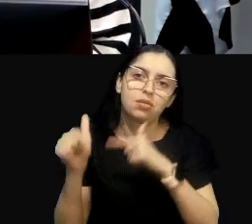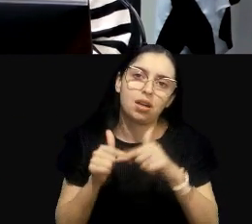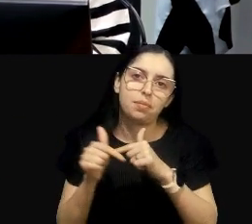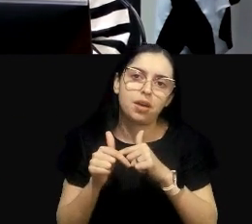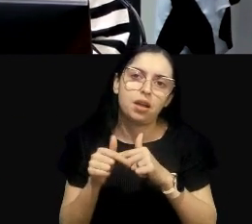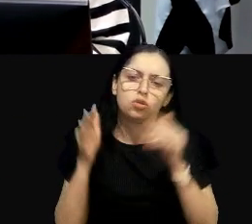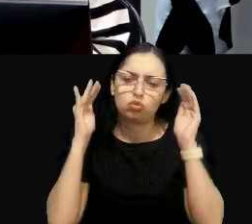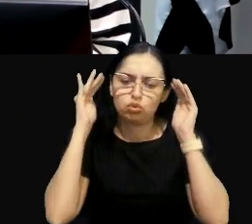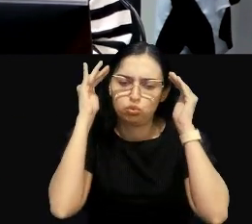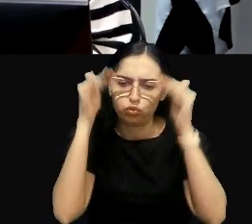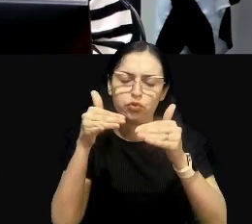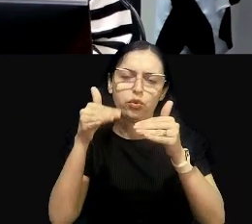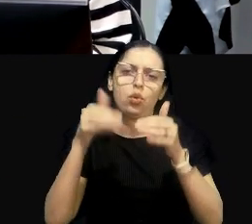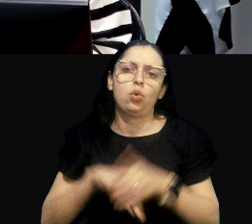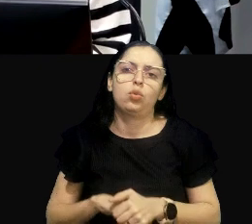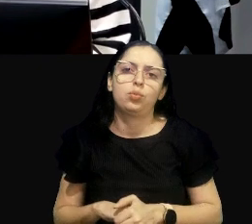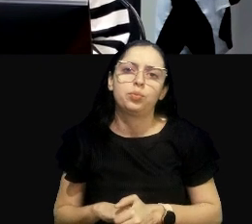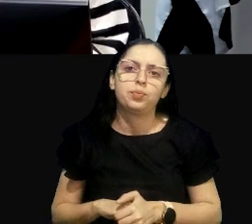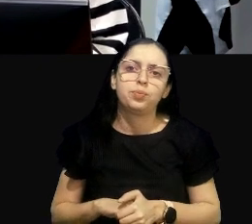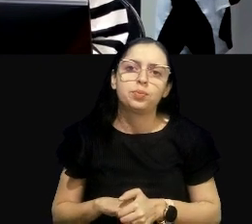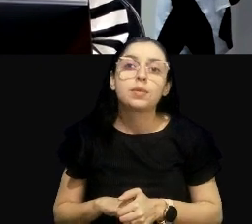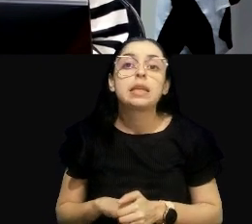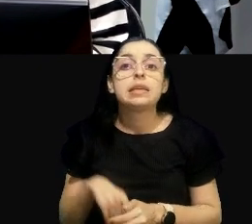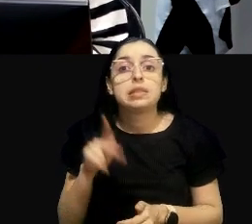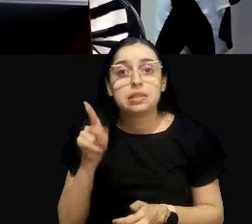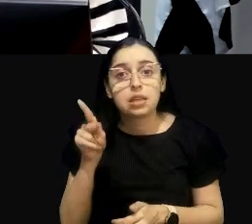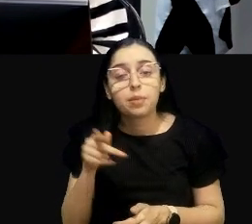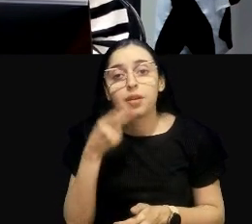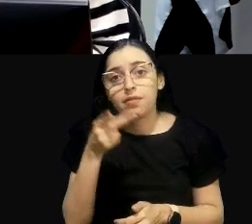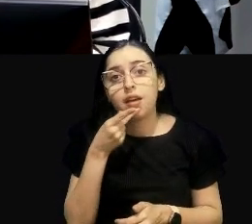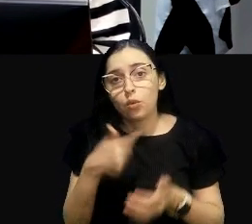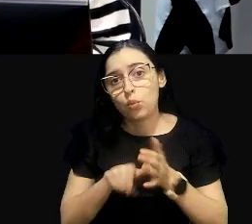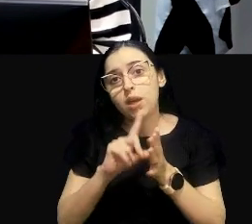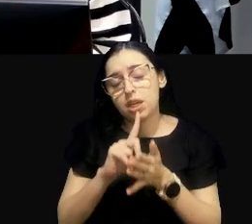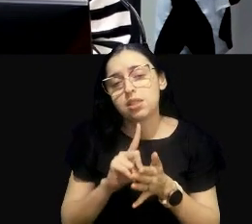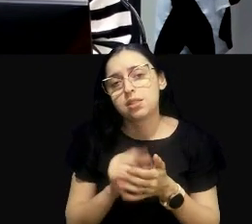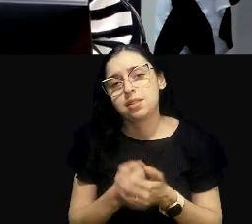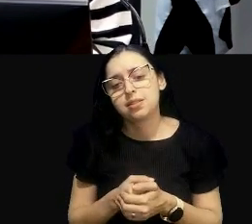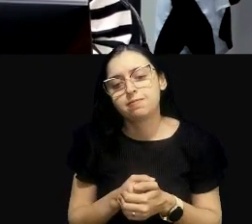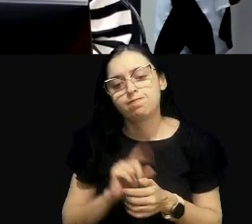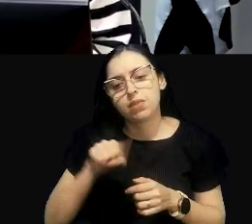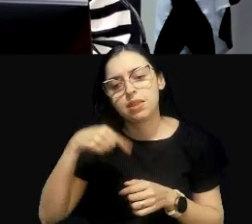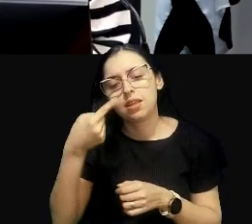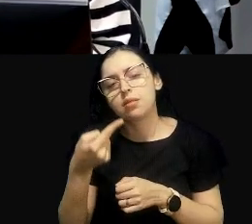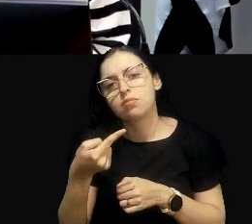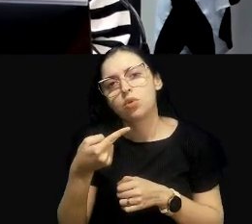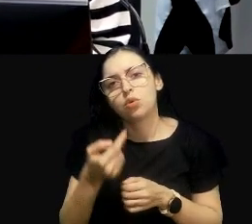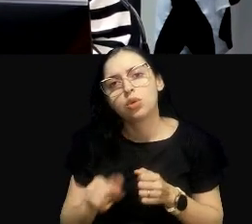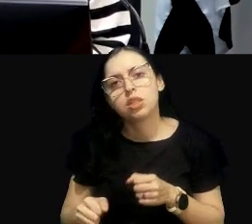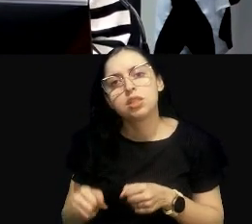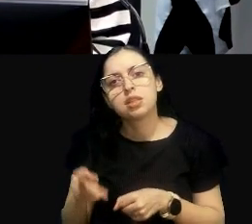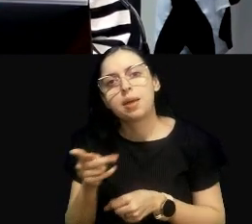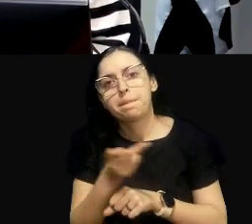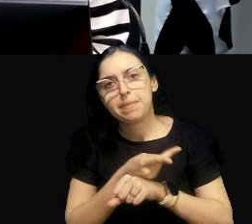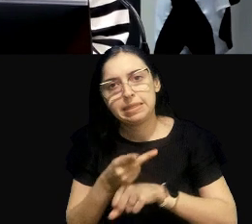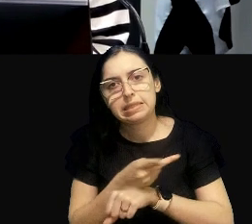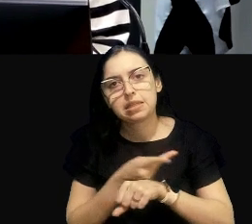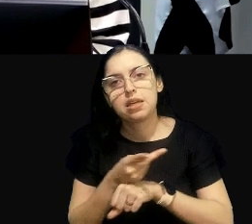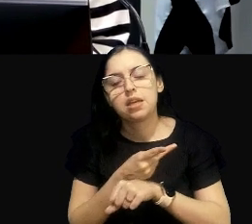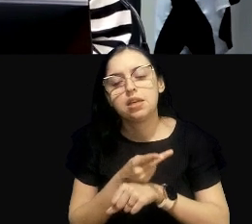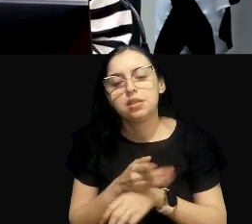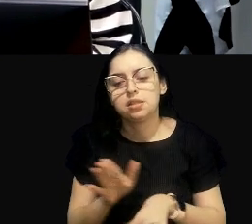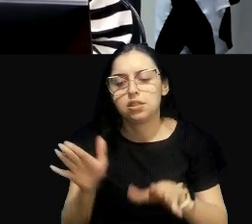dedicação. Isso é o que eu sempre informo a Onyx. E, depois desse levantamento, a gente vai